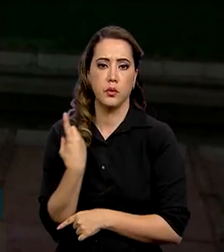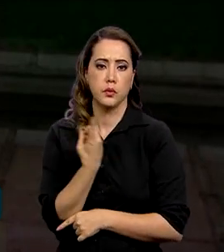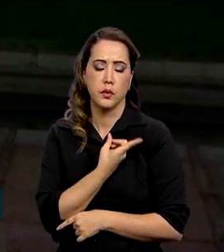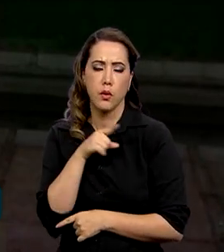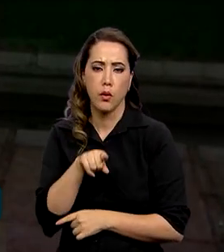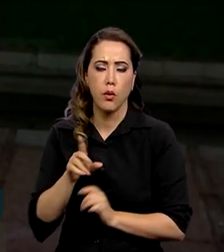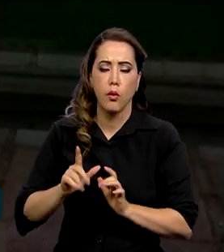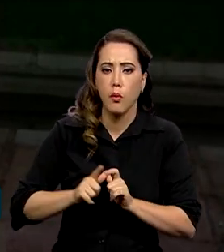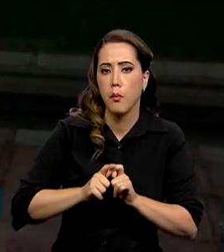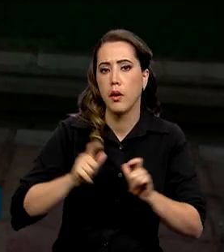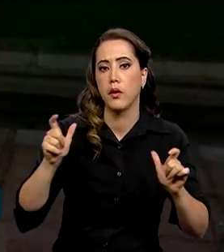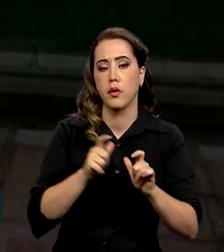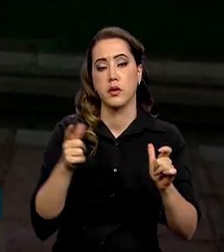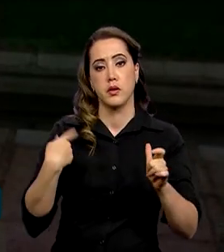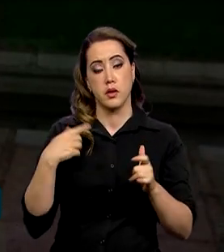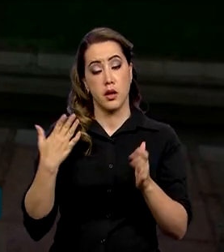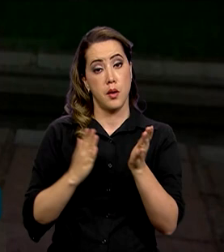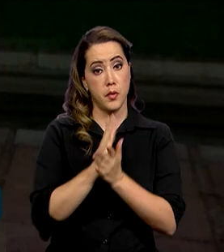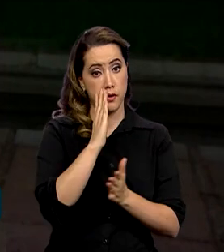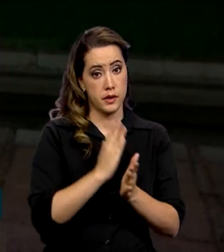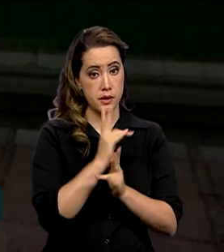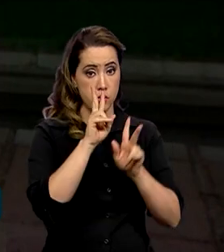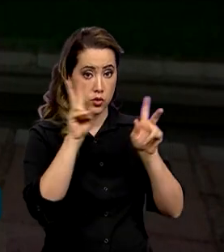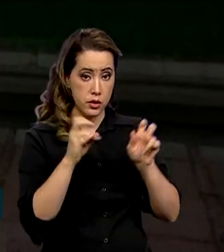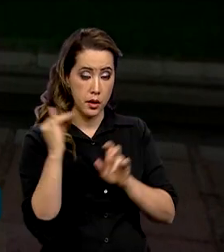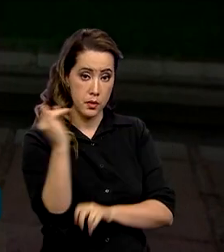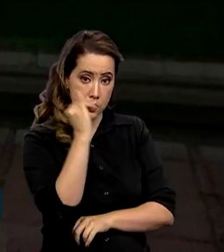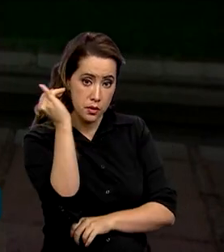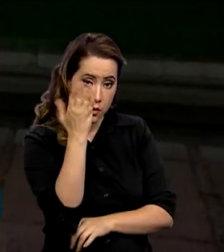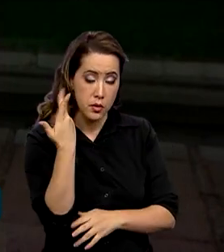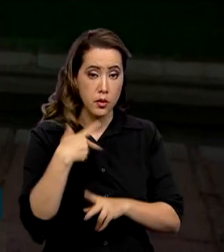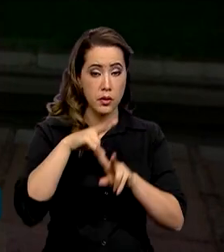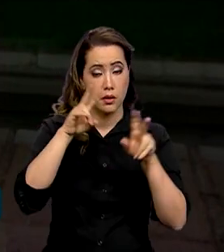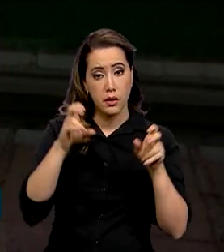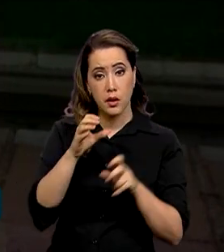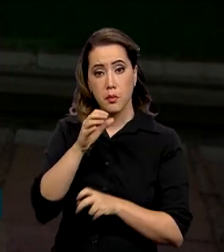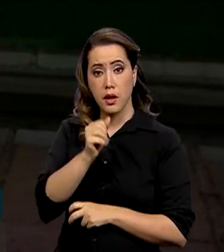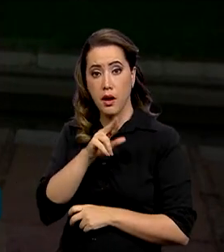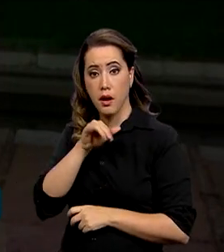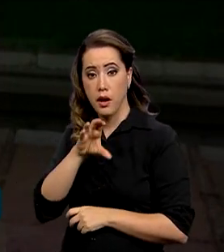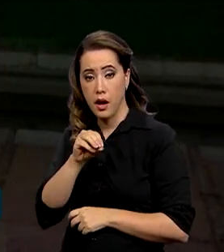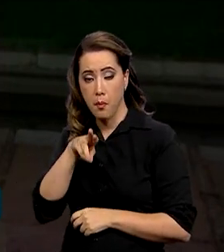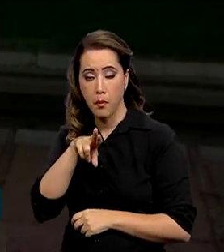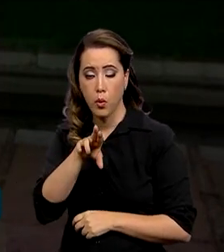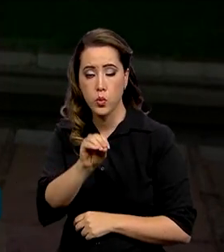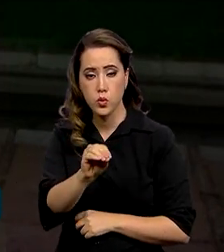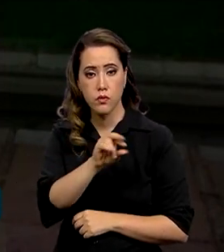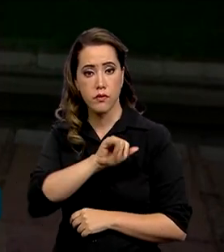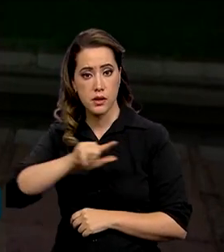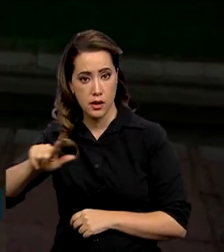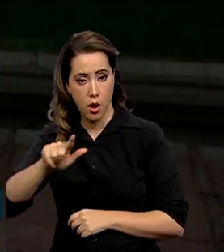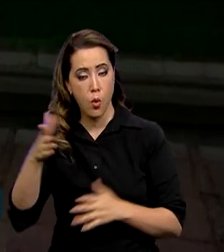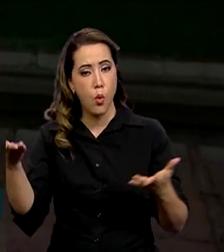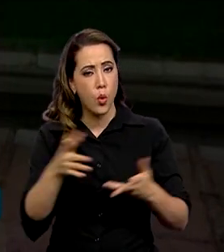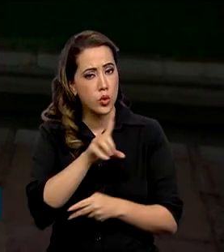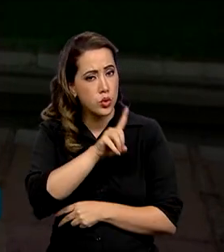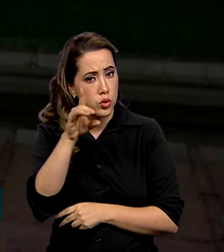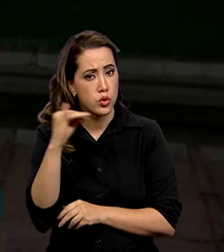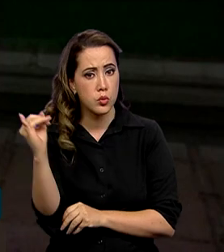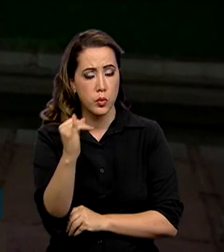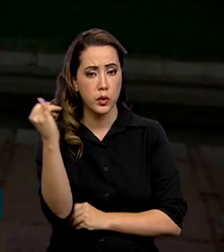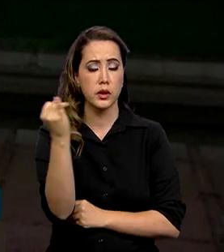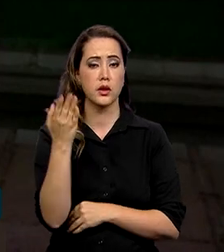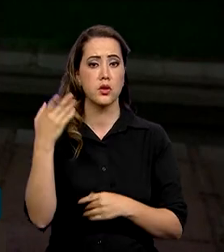ajudar na aprovação de pautas importantes para o governo, como a do arcabouço fiscal. Hoje foi um dia intenso com muitos